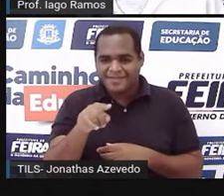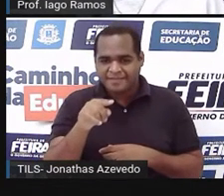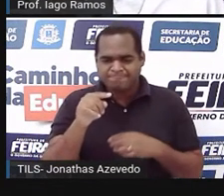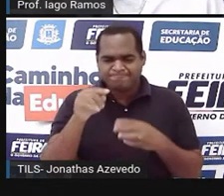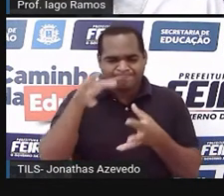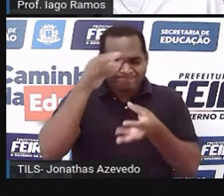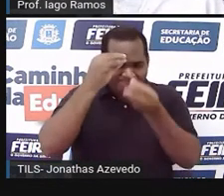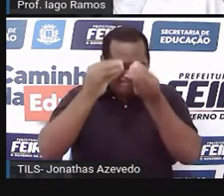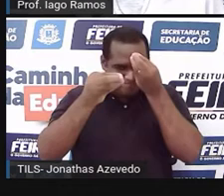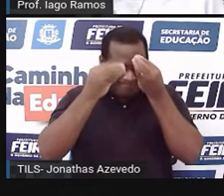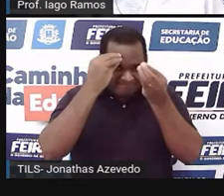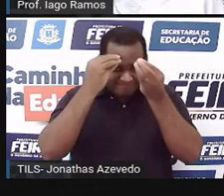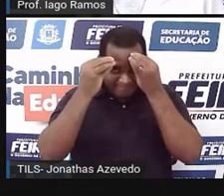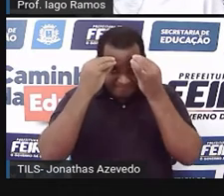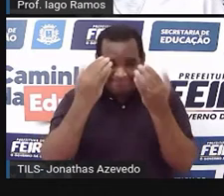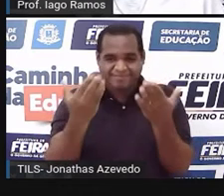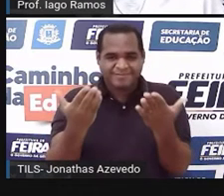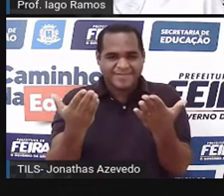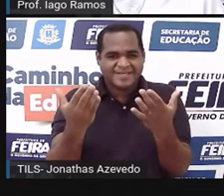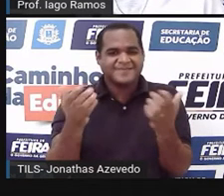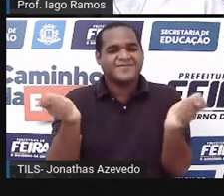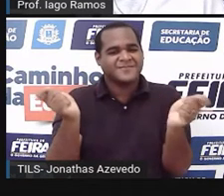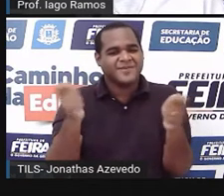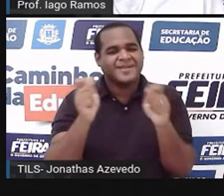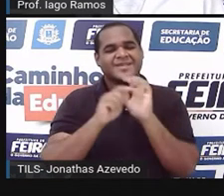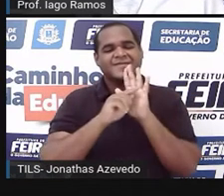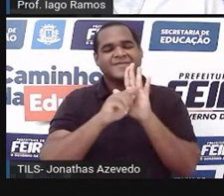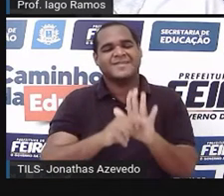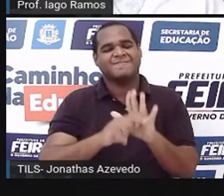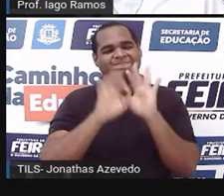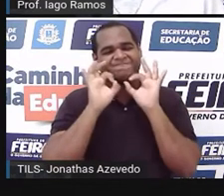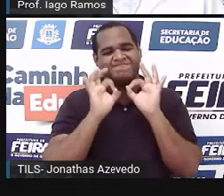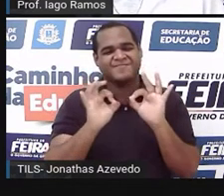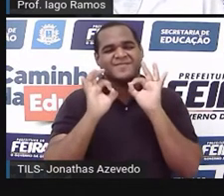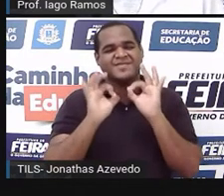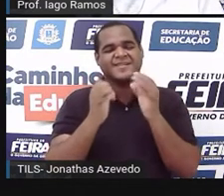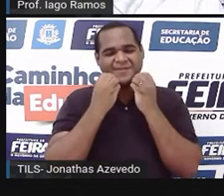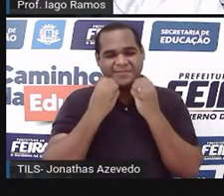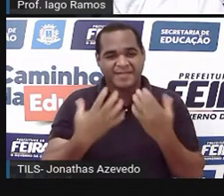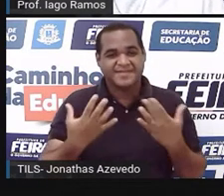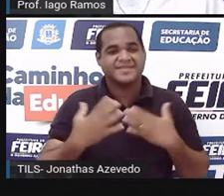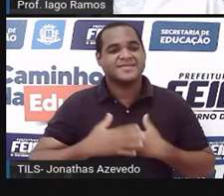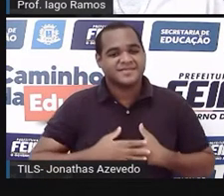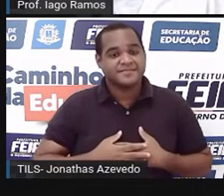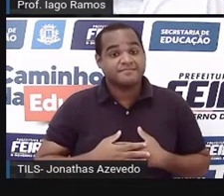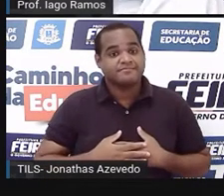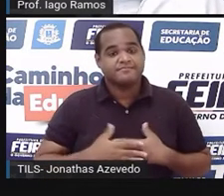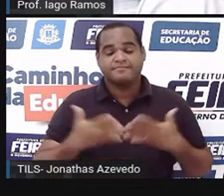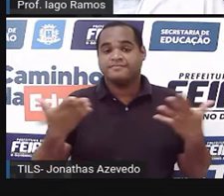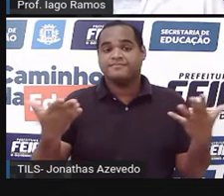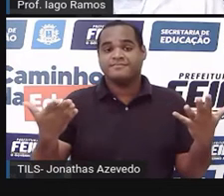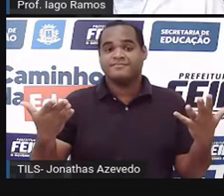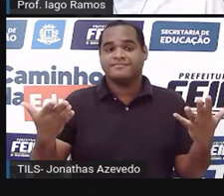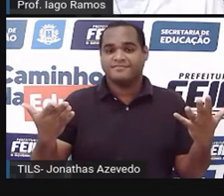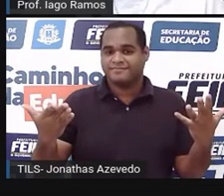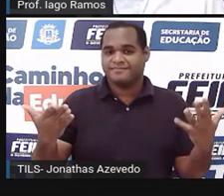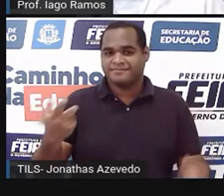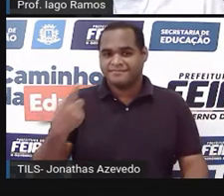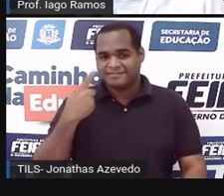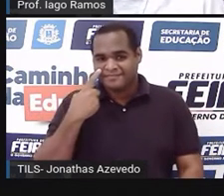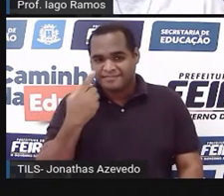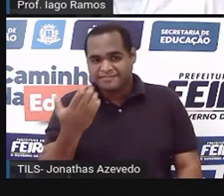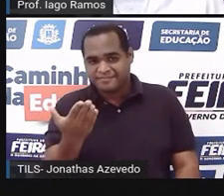memória esse esquemazinho aí que vai te ajudar bastante. Tá bom? Então, olha só.